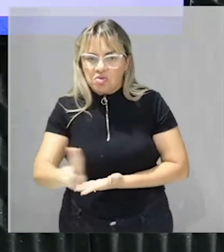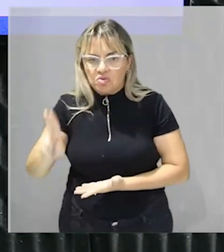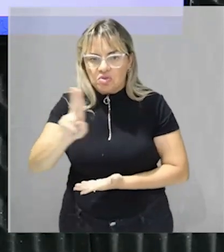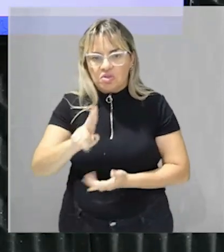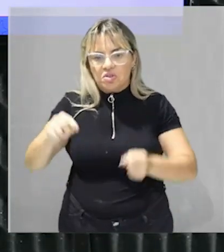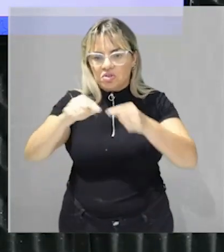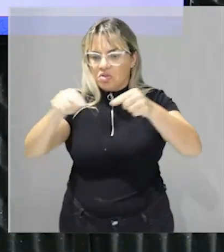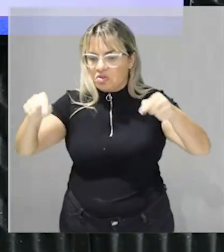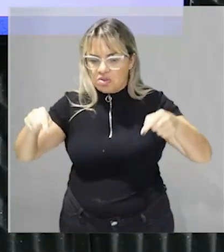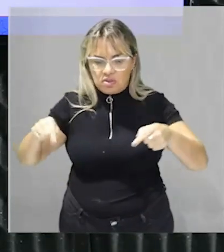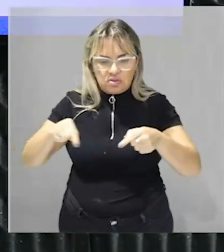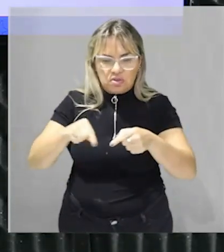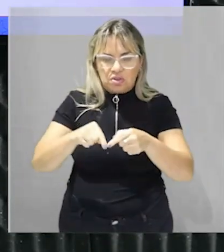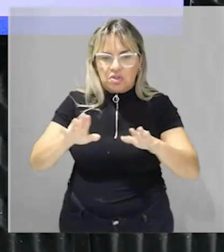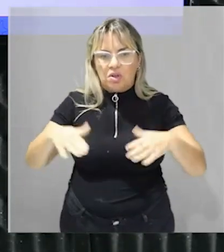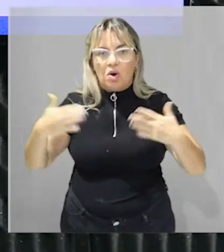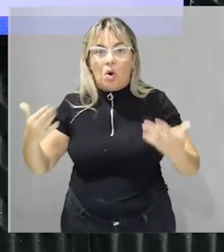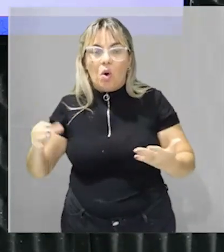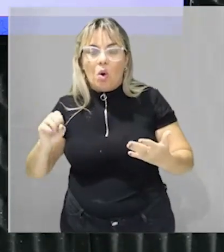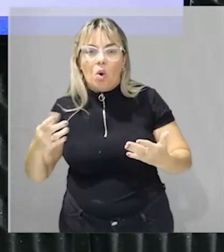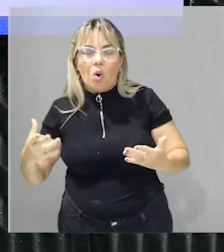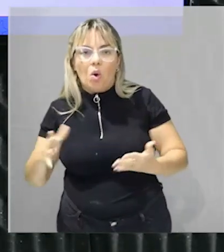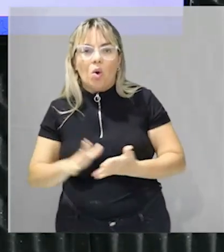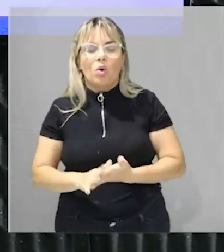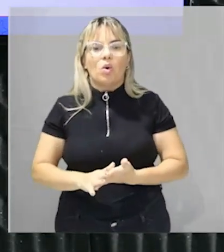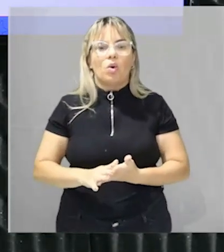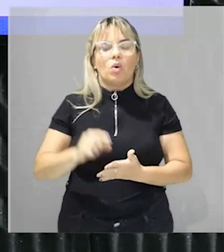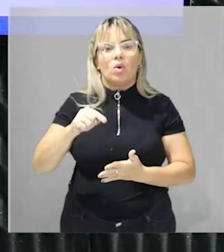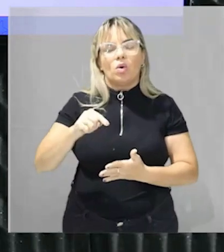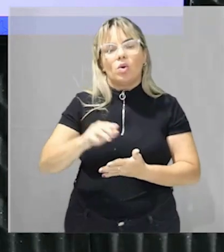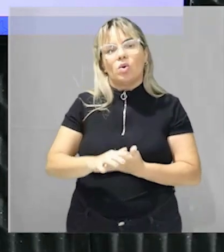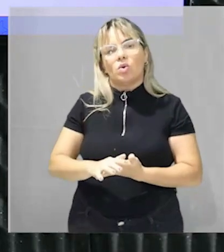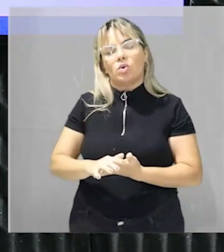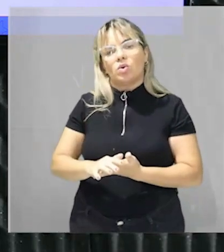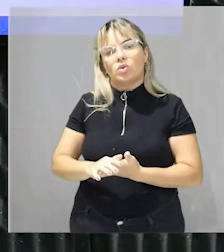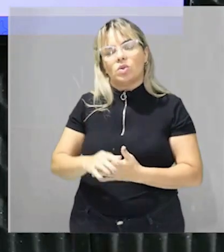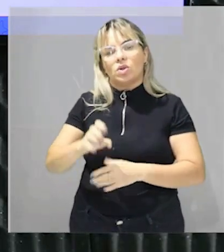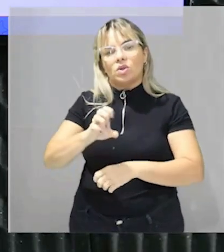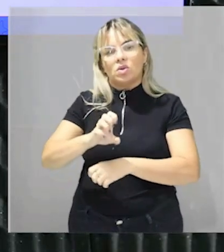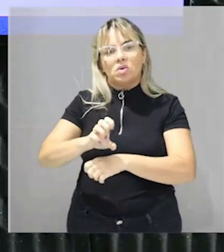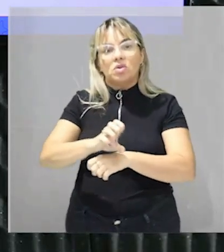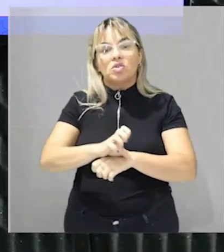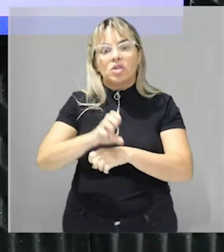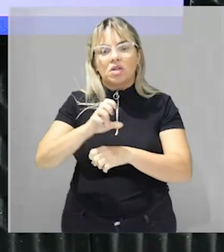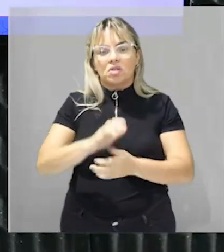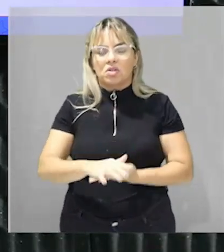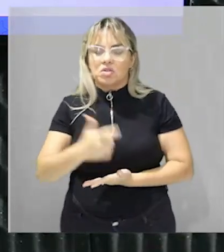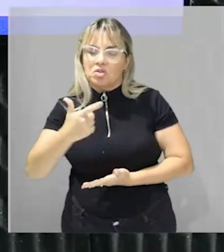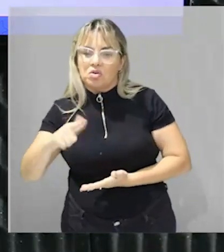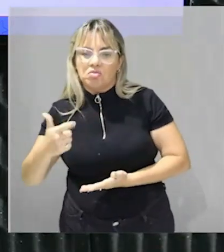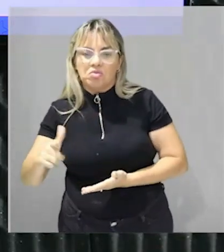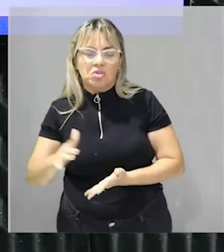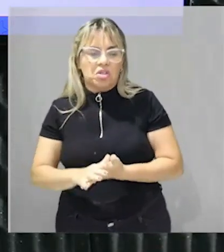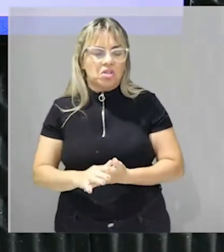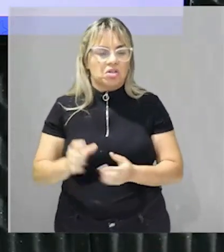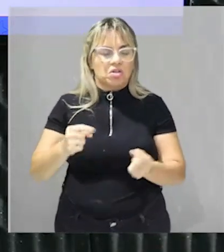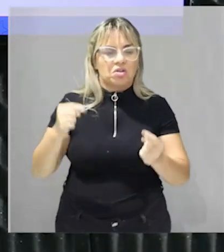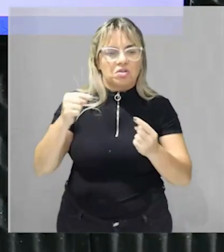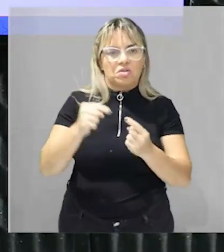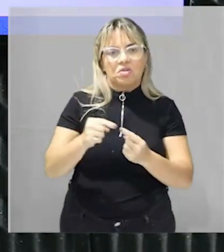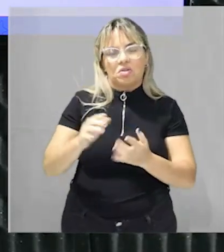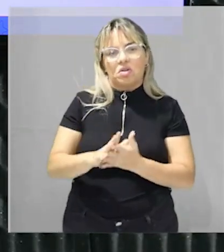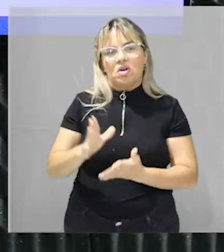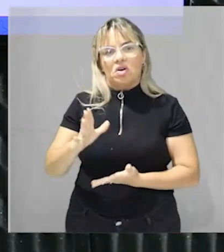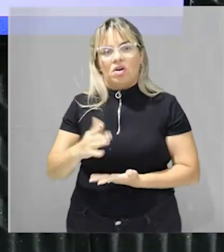tá certo ou são terras do estado que nós chamamos de terras devolutas que não tem função nenhuma pego um exemplo rápido com certeza